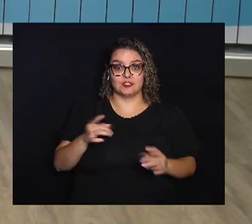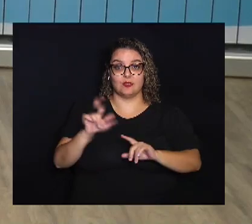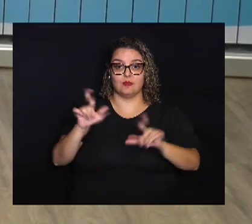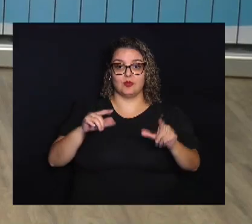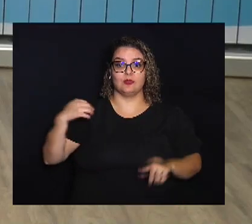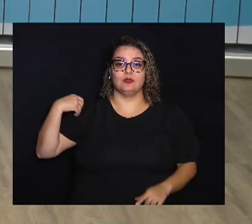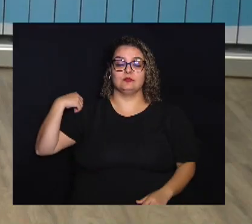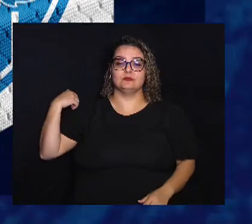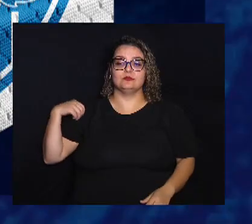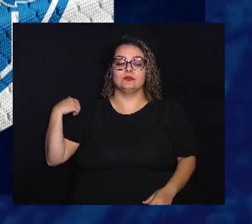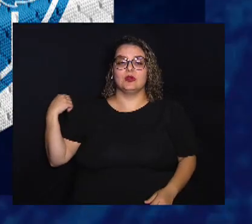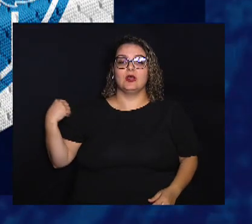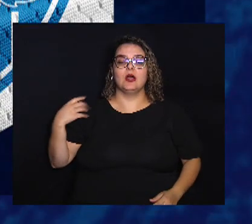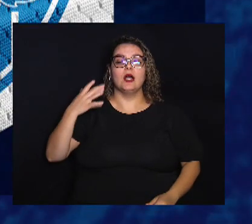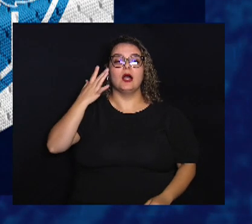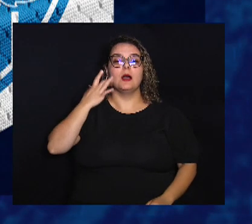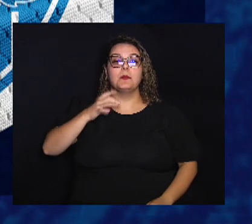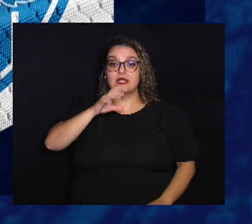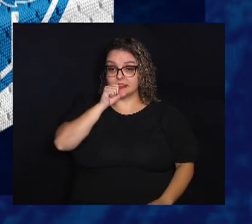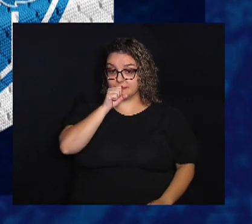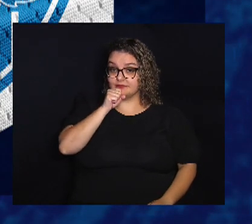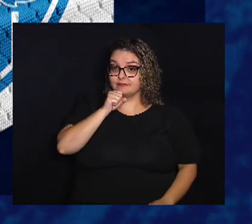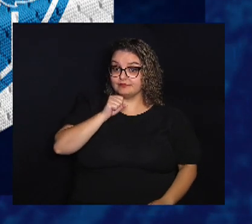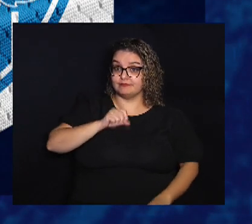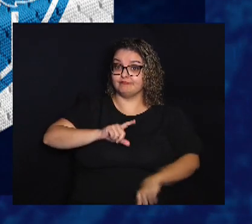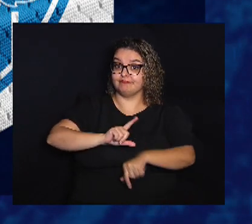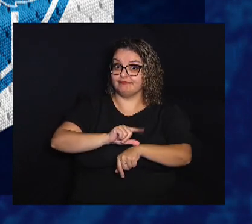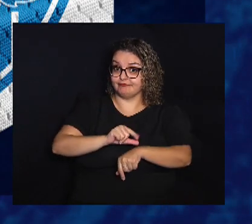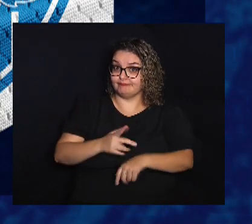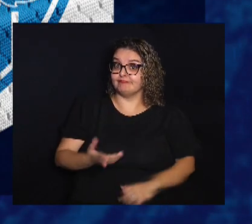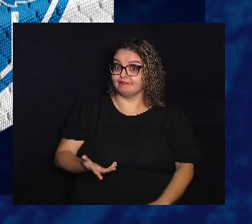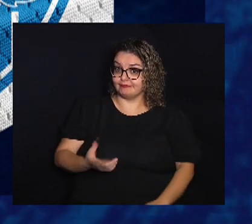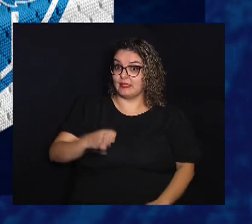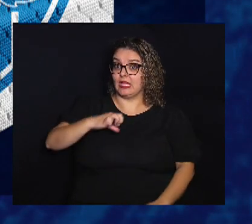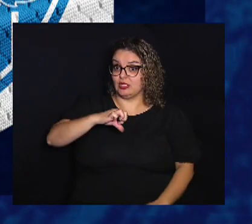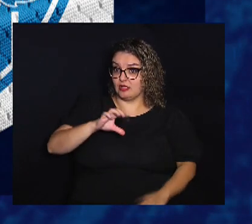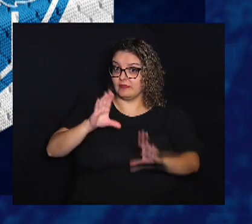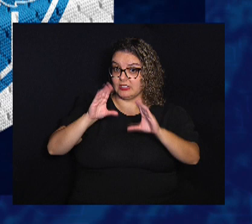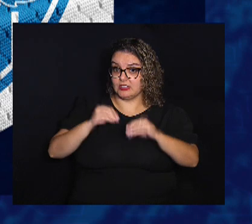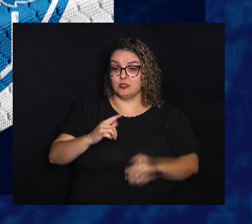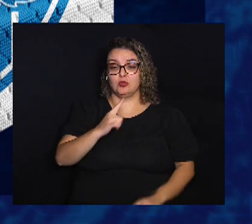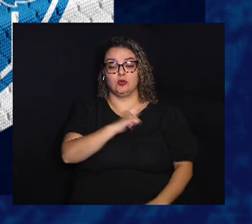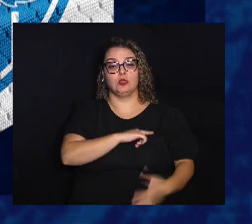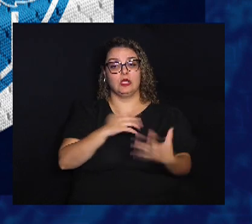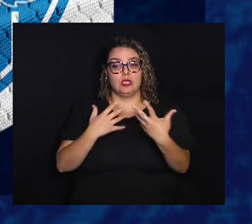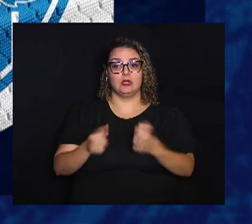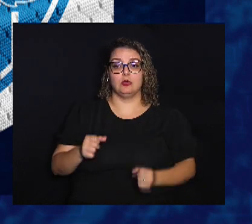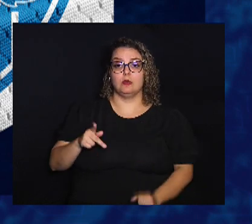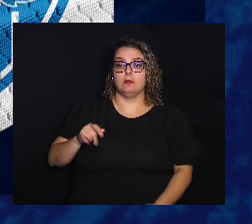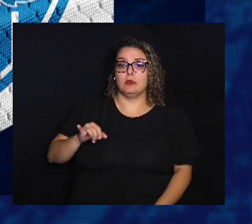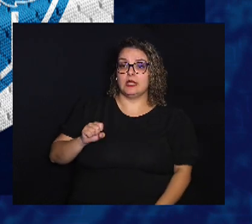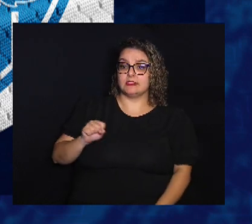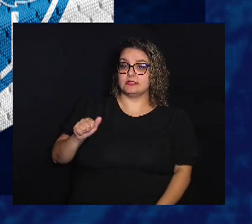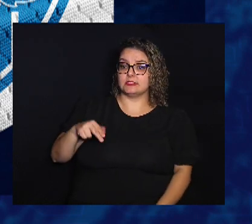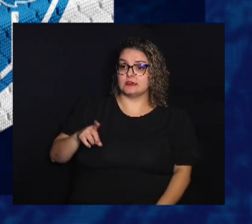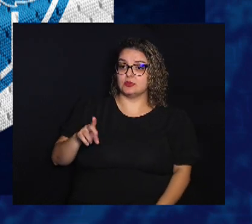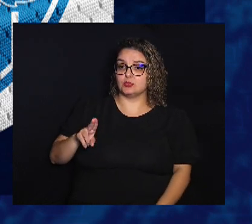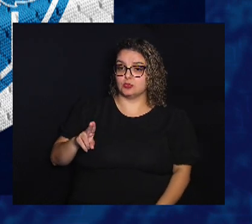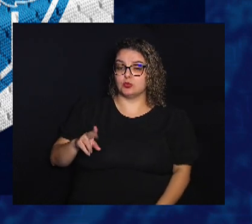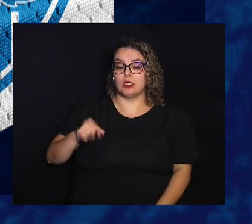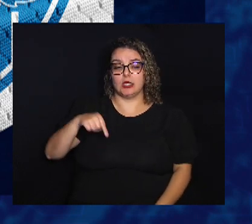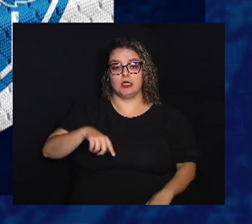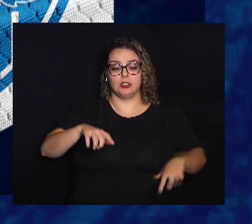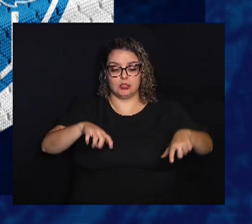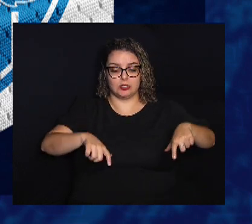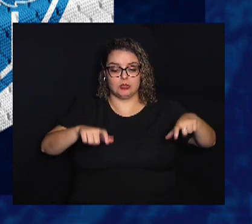tela Amanhã no sabadão Então Tarde Em nove horas da noite O Guarani Recebe o Paissandu Aqui em Campinas No estádio Brinco